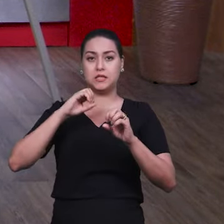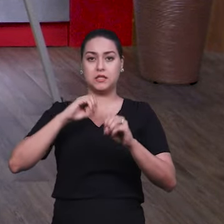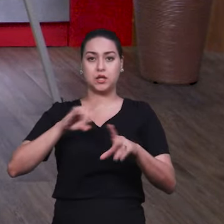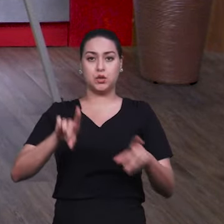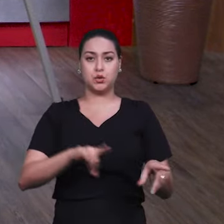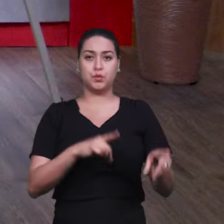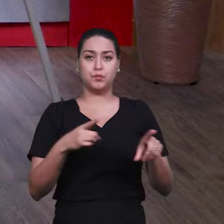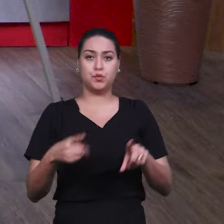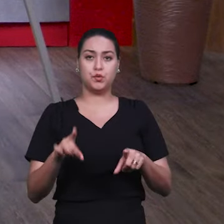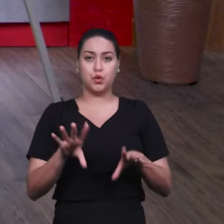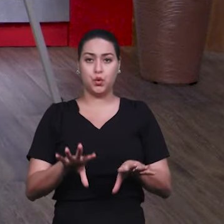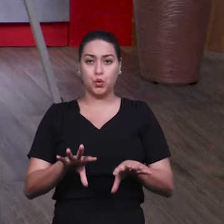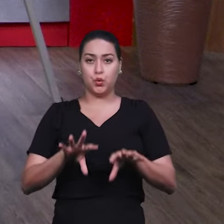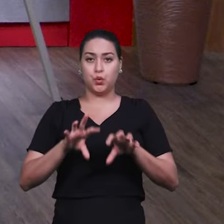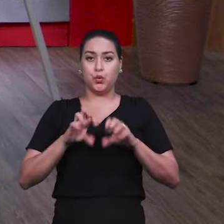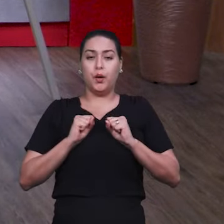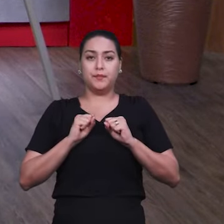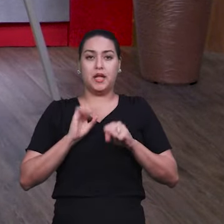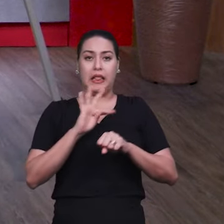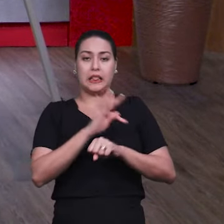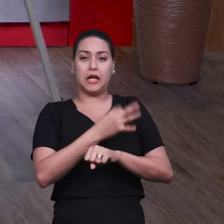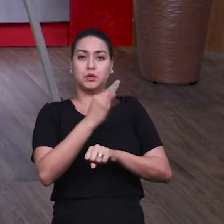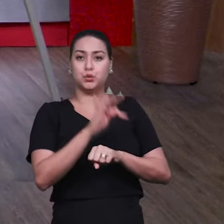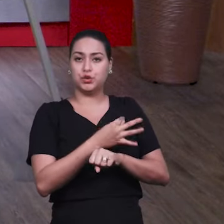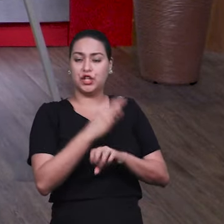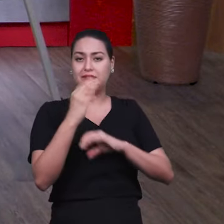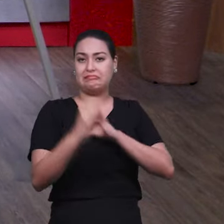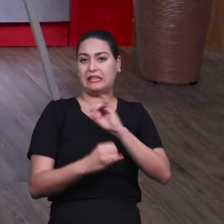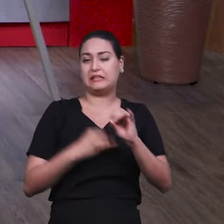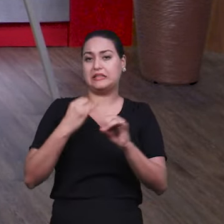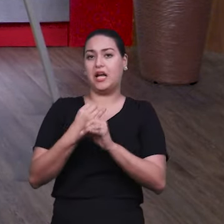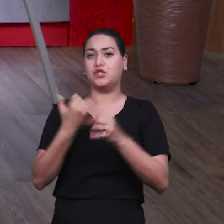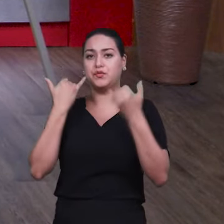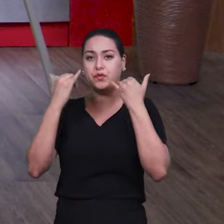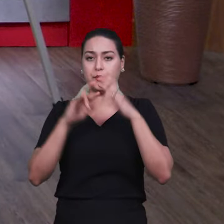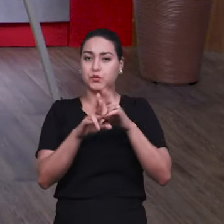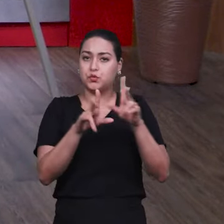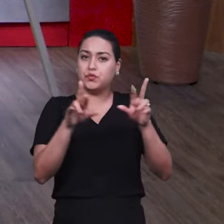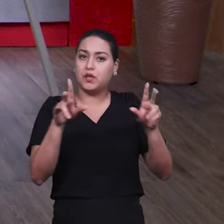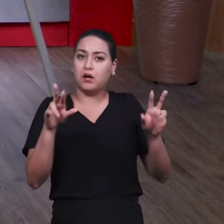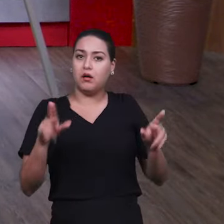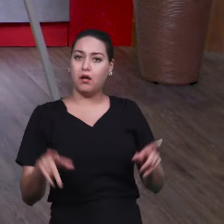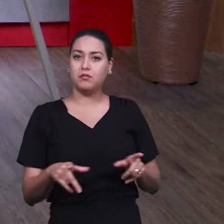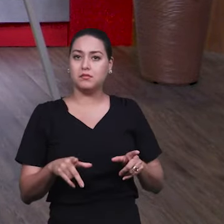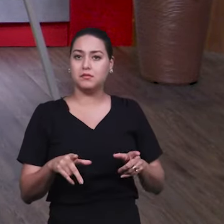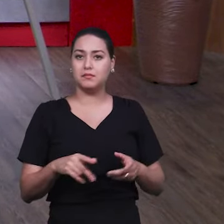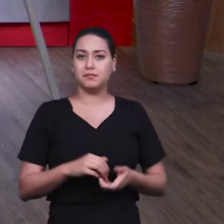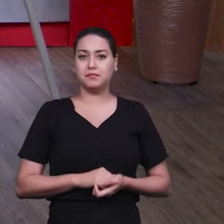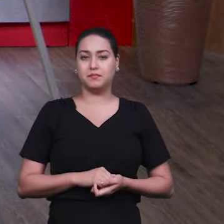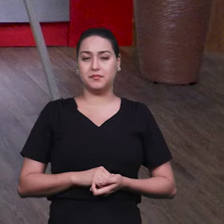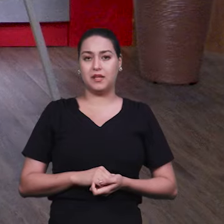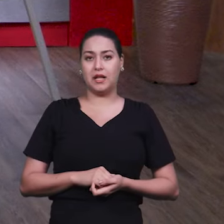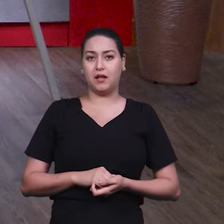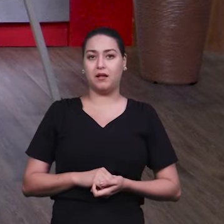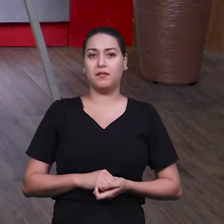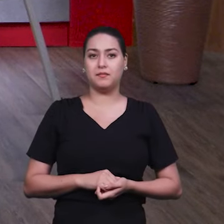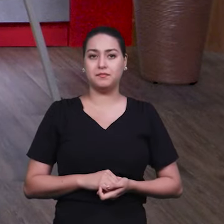incorporam o caso da tecnologia e novas tendências na indústria da música?